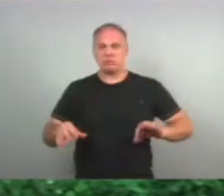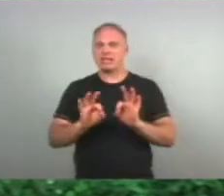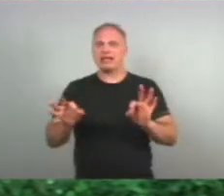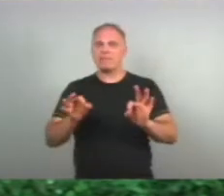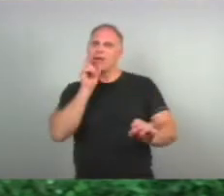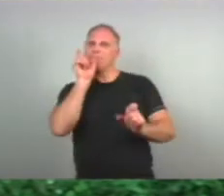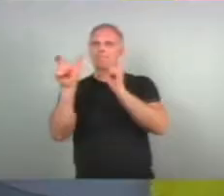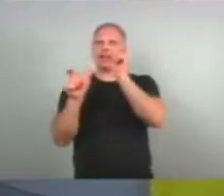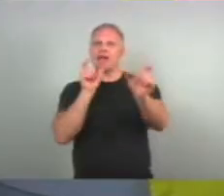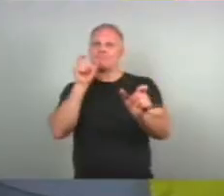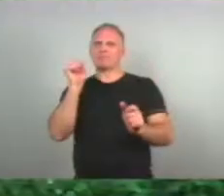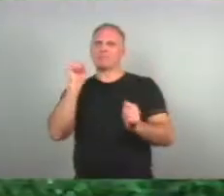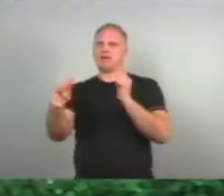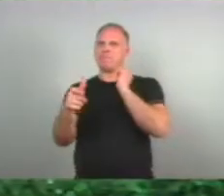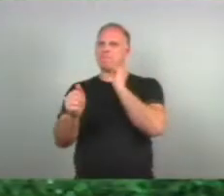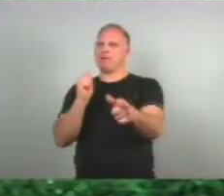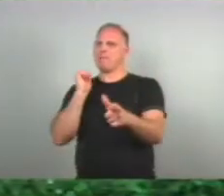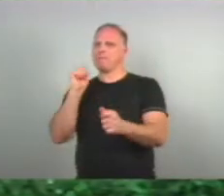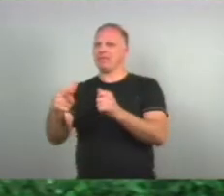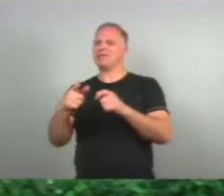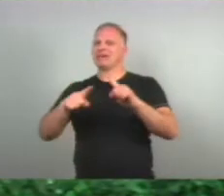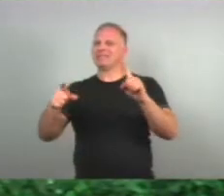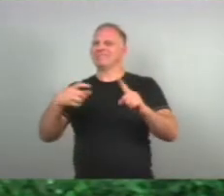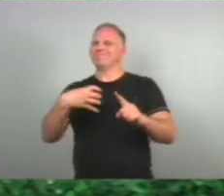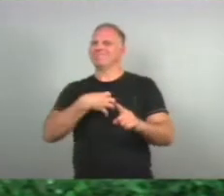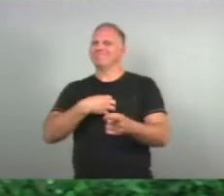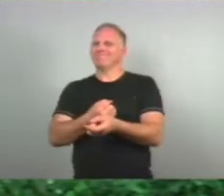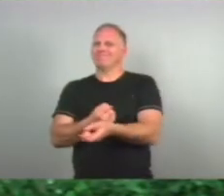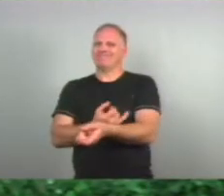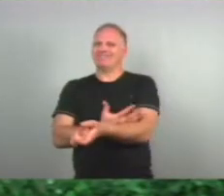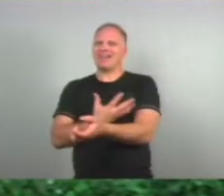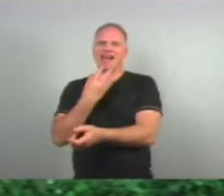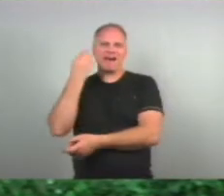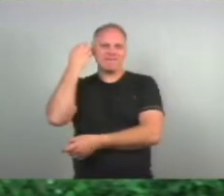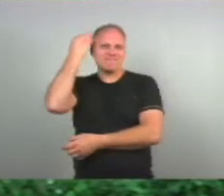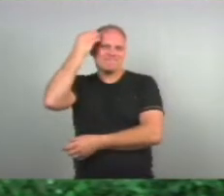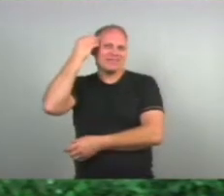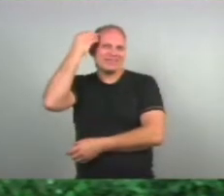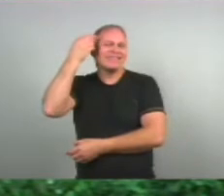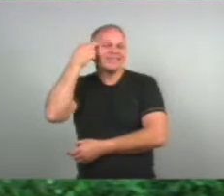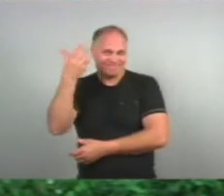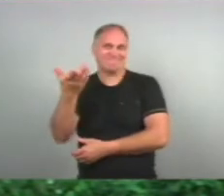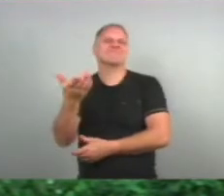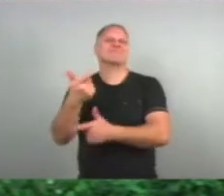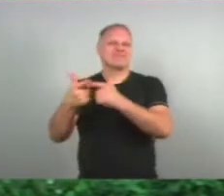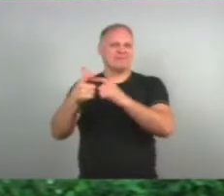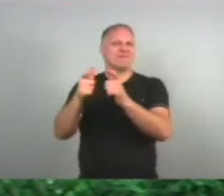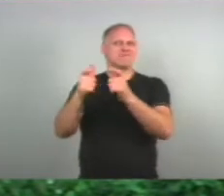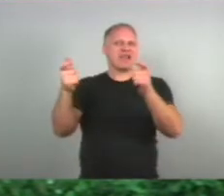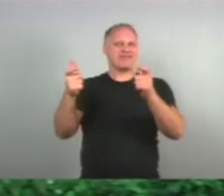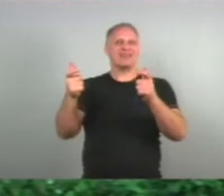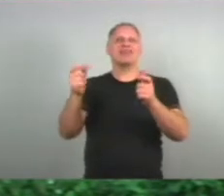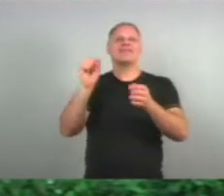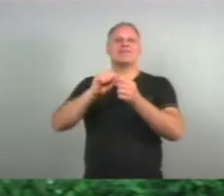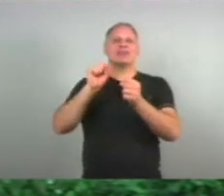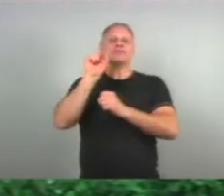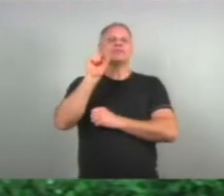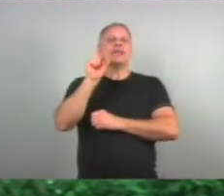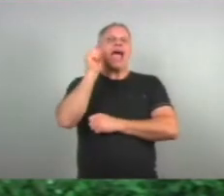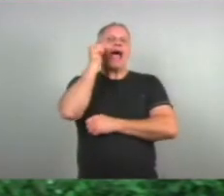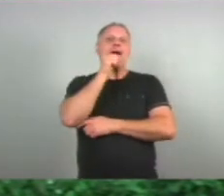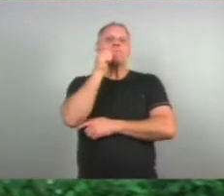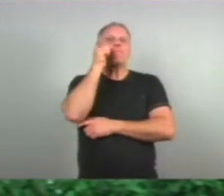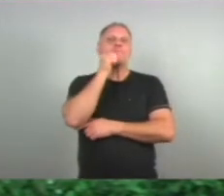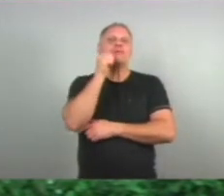Mas ela tem sintomas emocionais Emocionais Psíquicos Que vão fazer com que a mulher